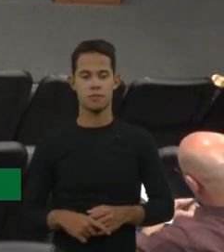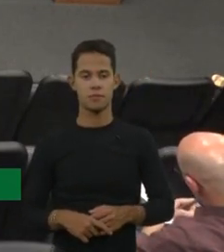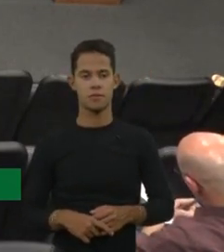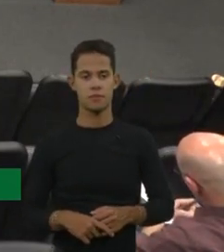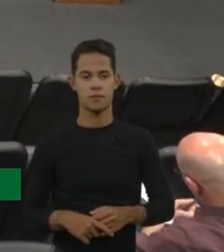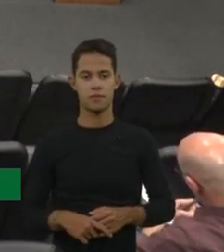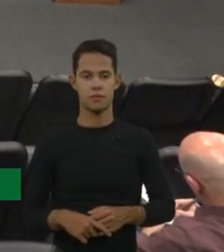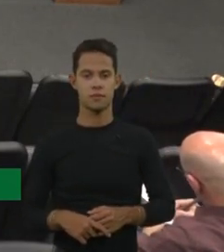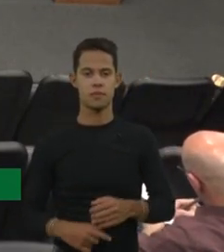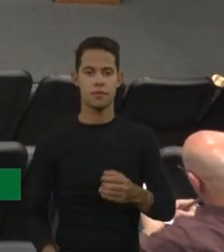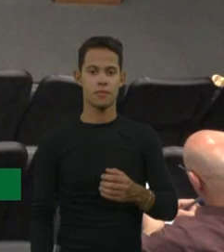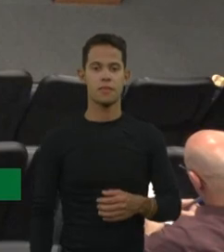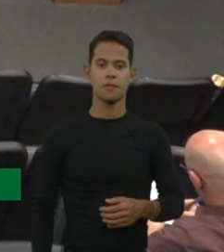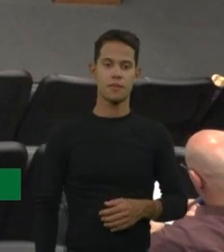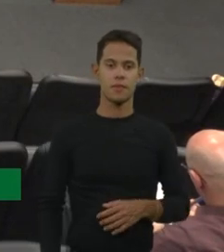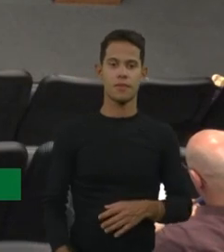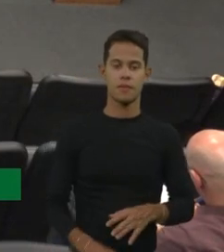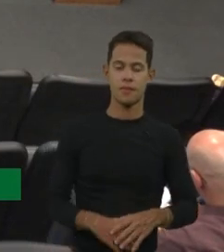Boa noite, doutora Michele.